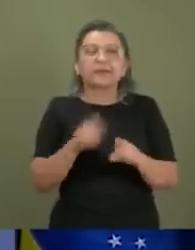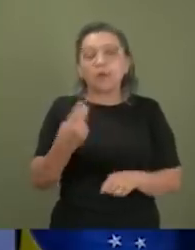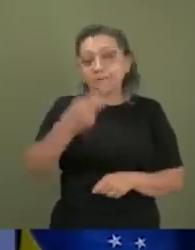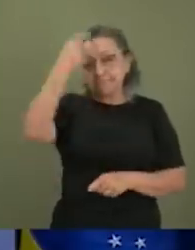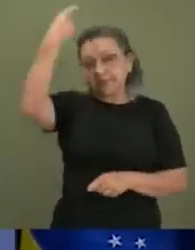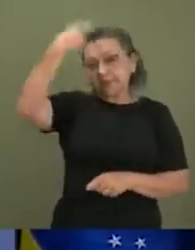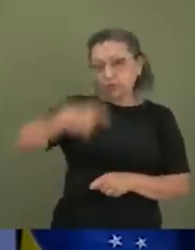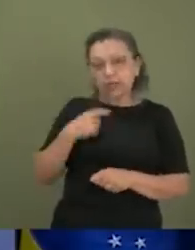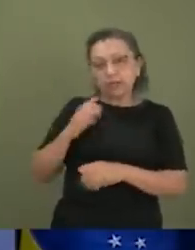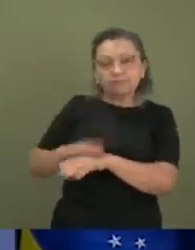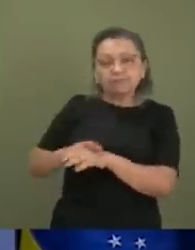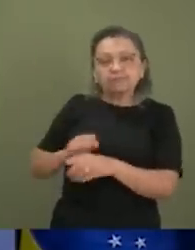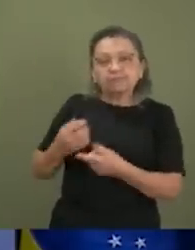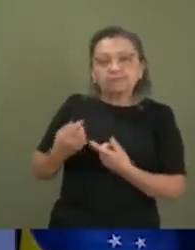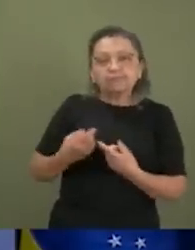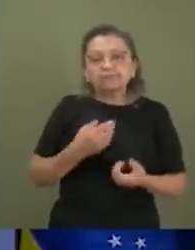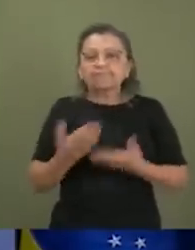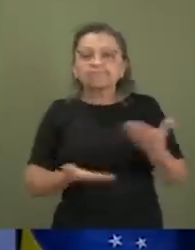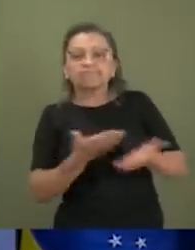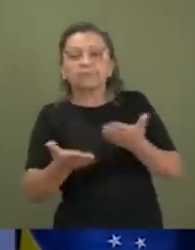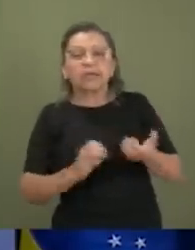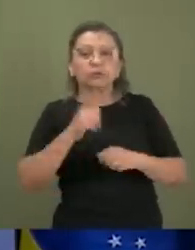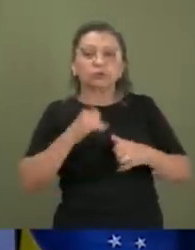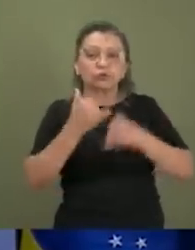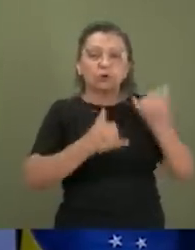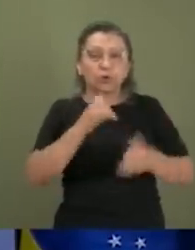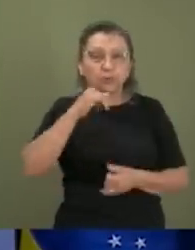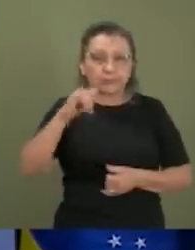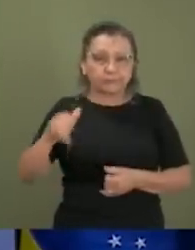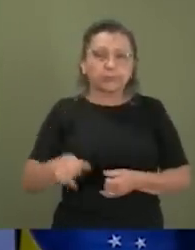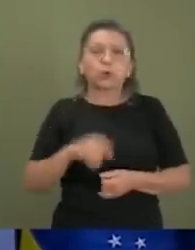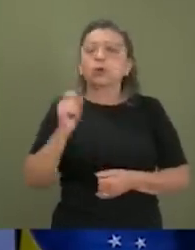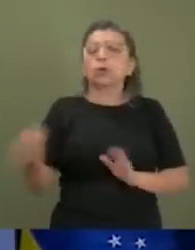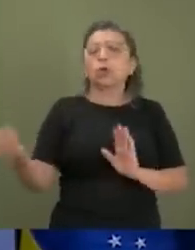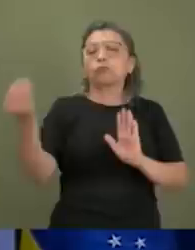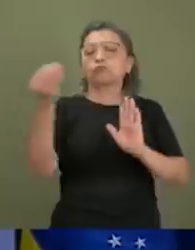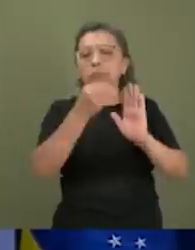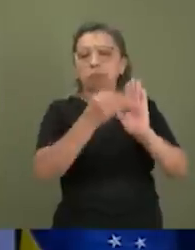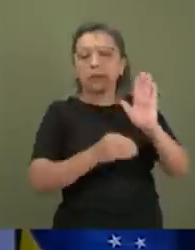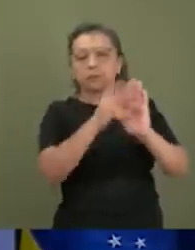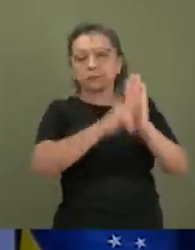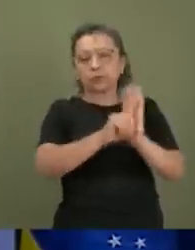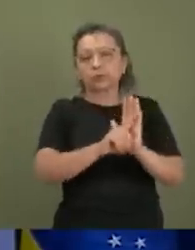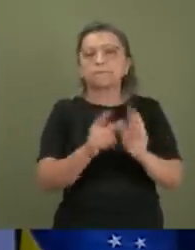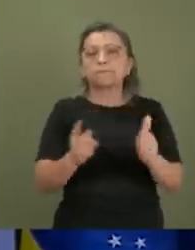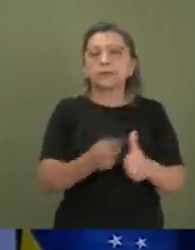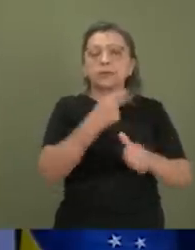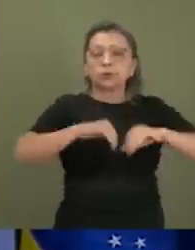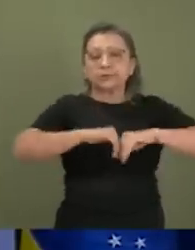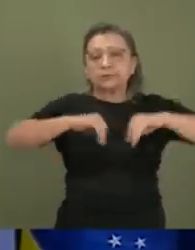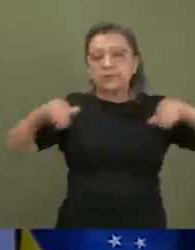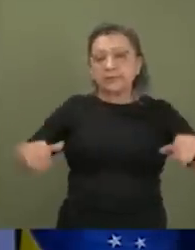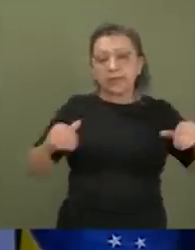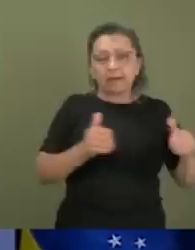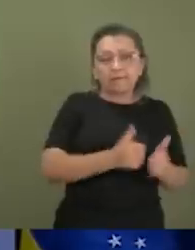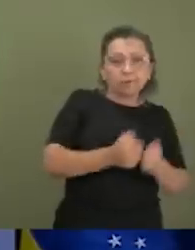pessoa que fomenta a indústria dos jogos eletrônicos. O que eu coloquei no meu projeto original? Primeiro, separar videogame